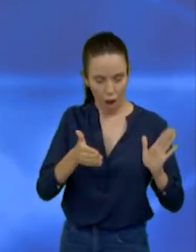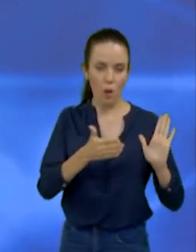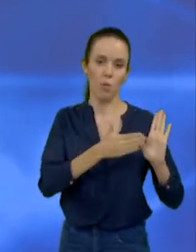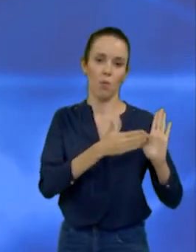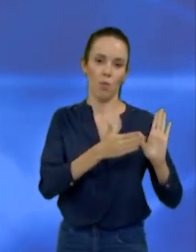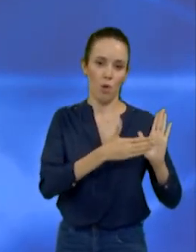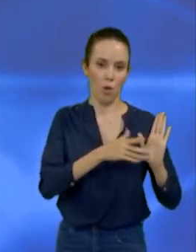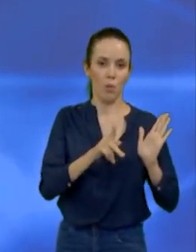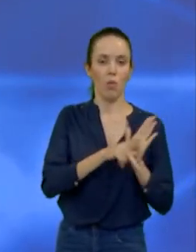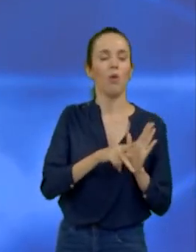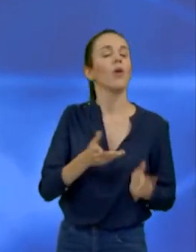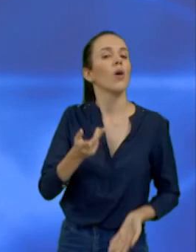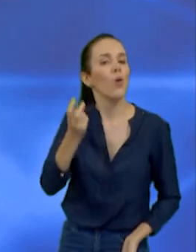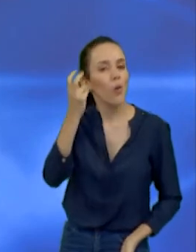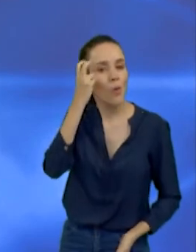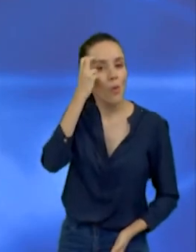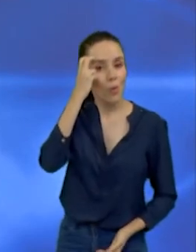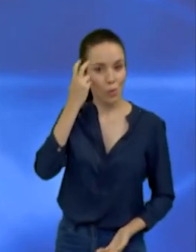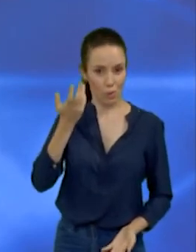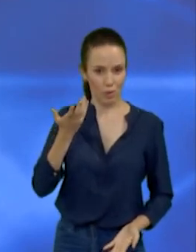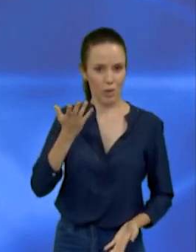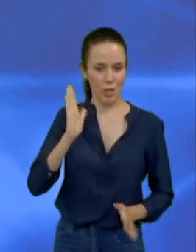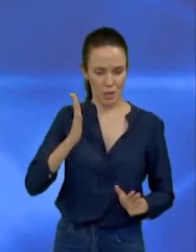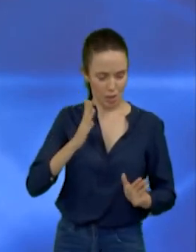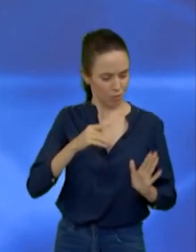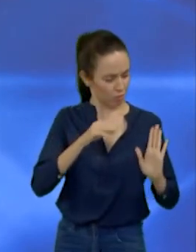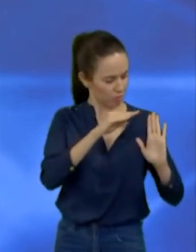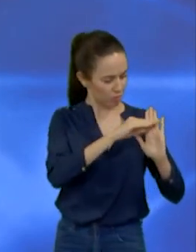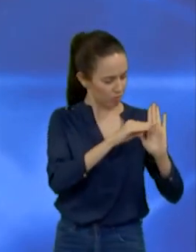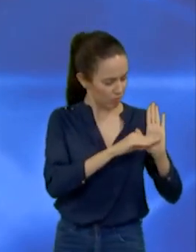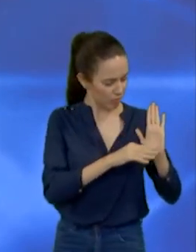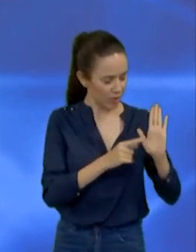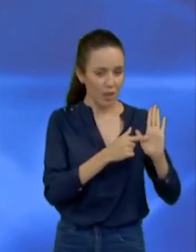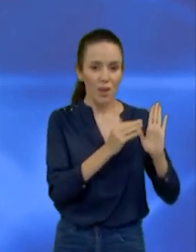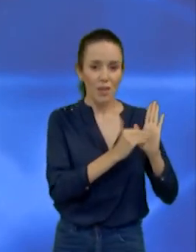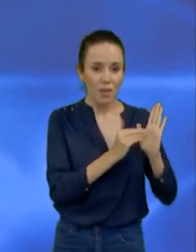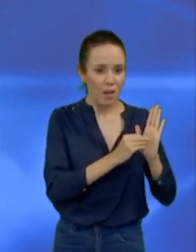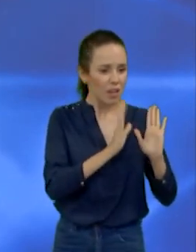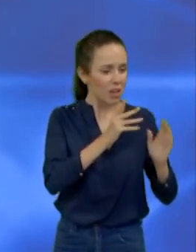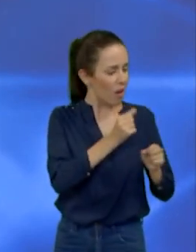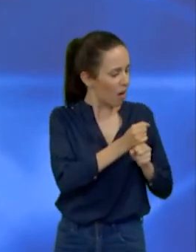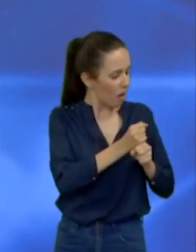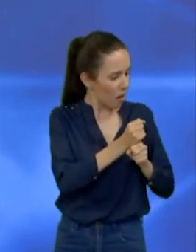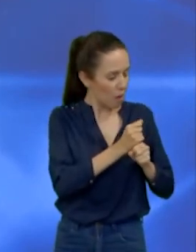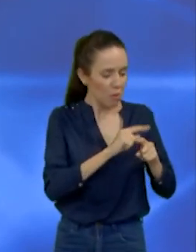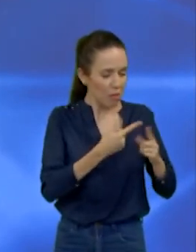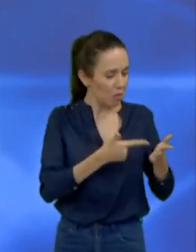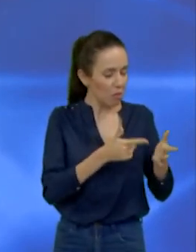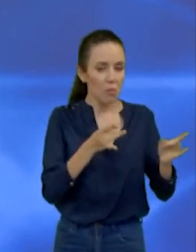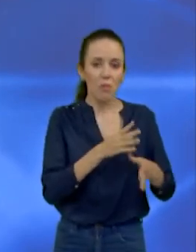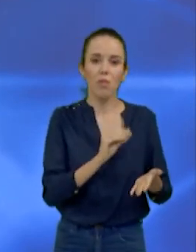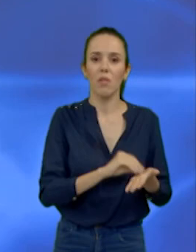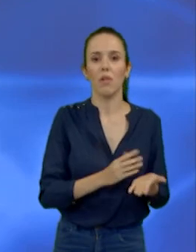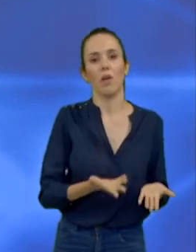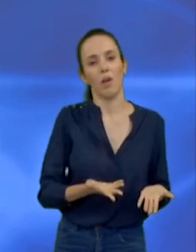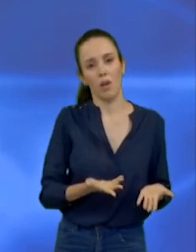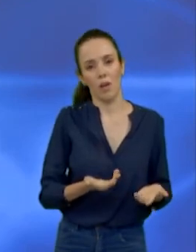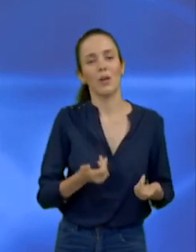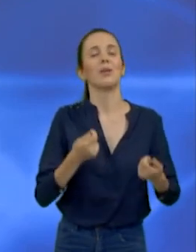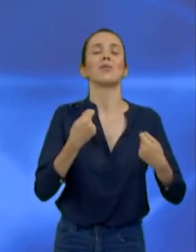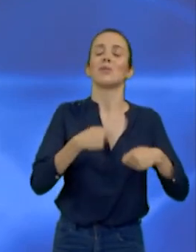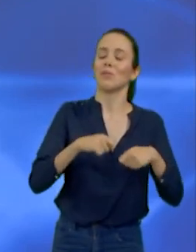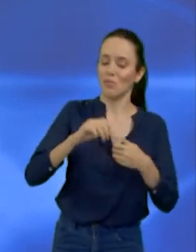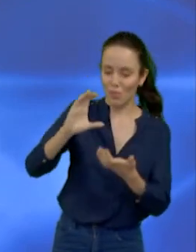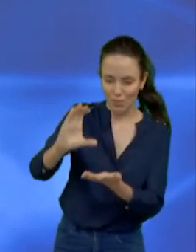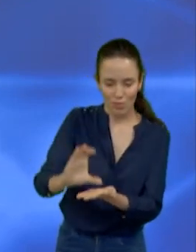de cultura que está parado, criado há tanto tempo e que não terminaram até agora. Mas, para isso, precisa de dotação orçamentária